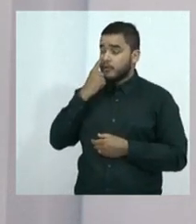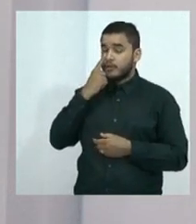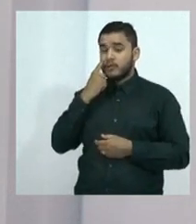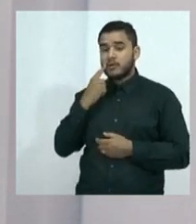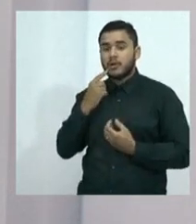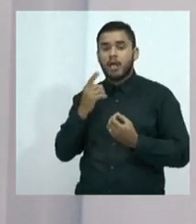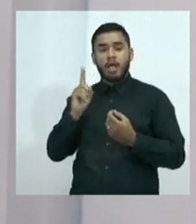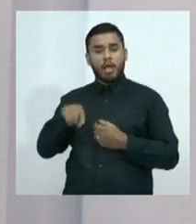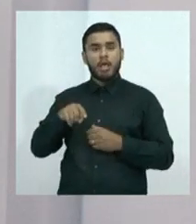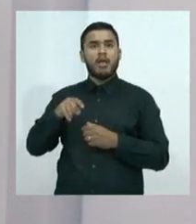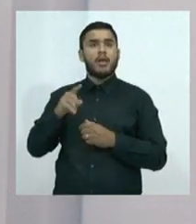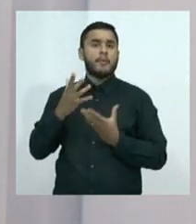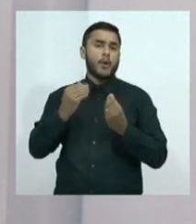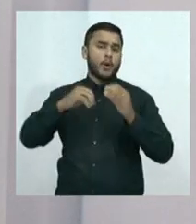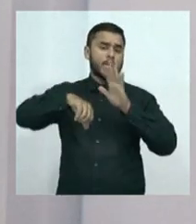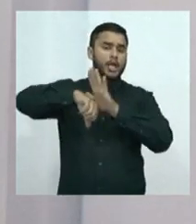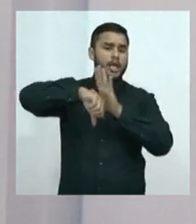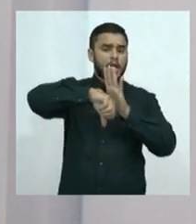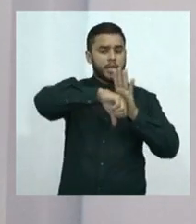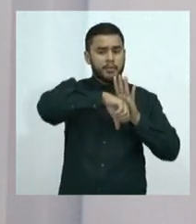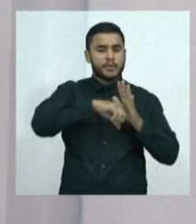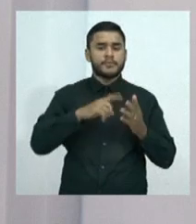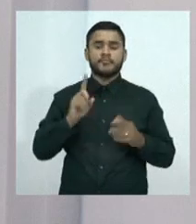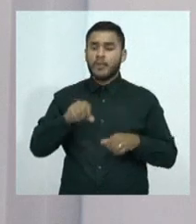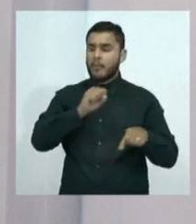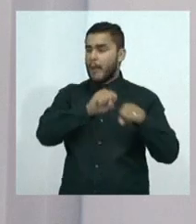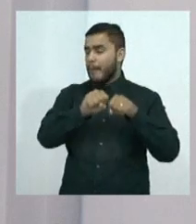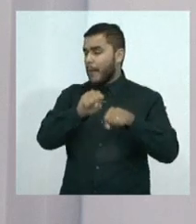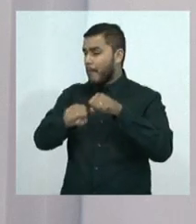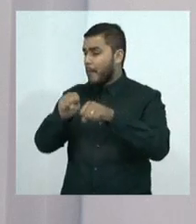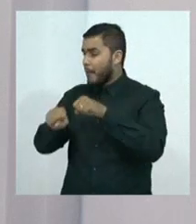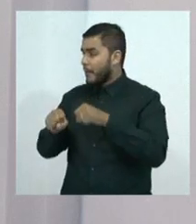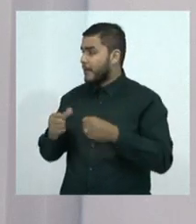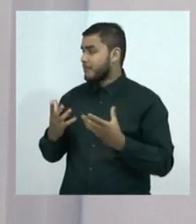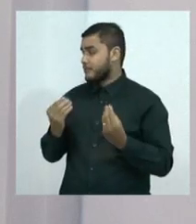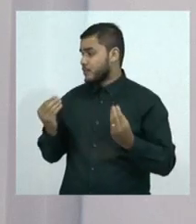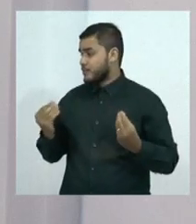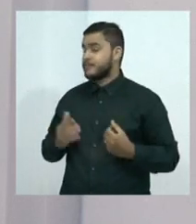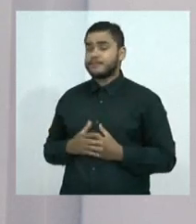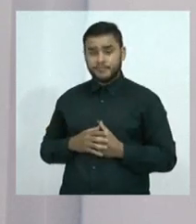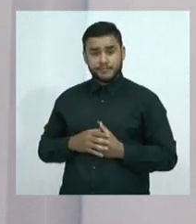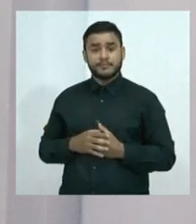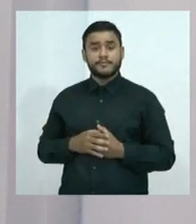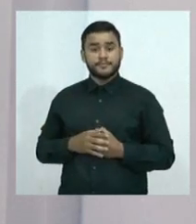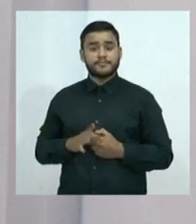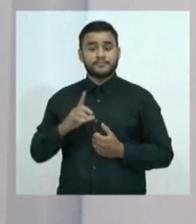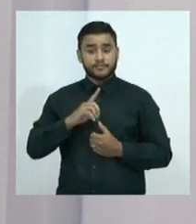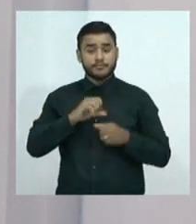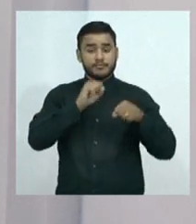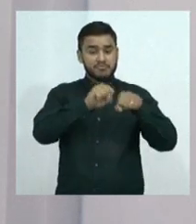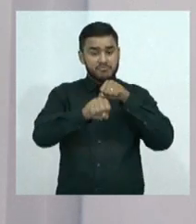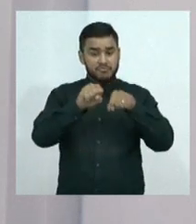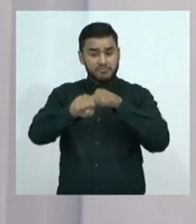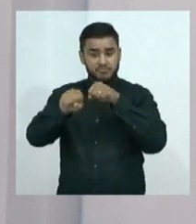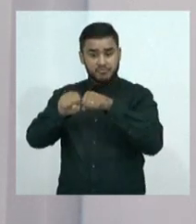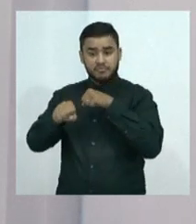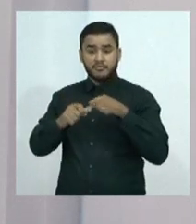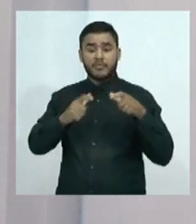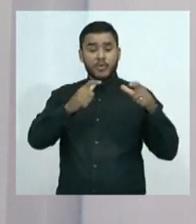grande, grande parte, à questão do homicídio. São poucos homicídios, especialmente nesses